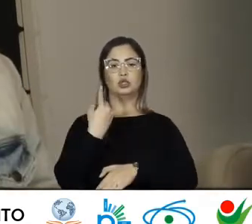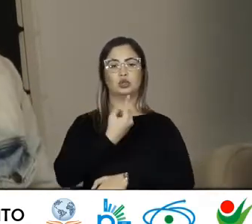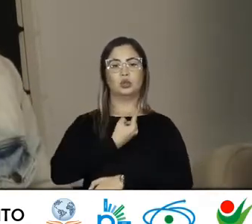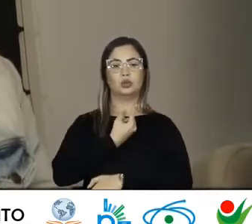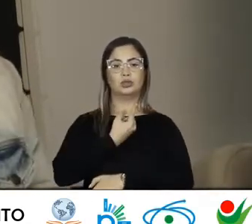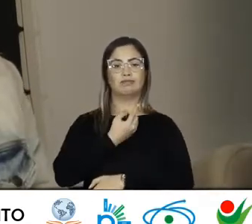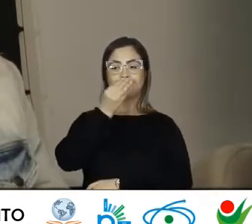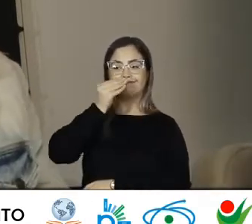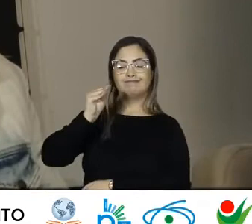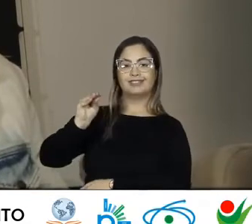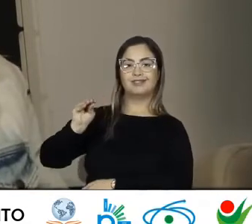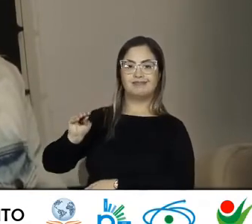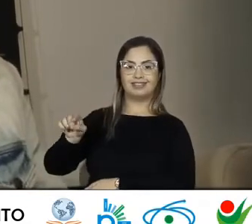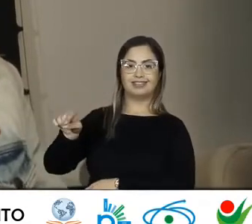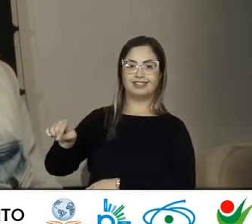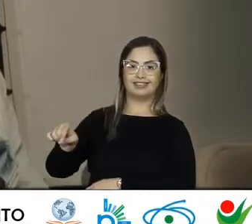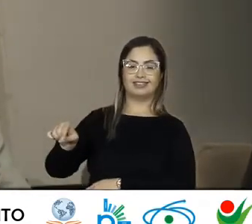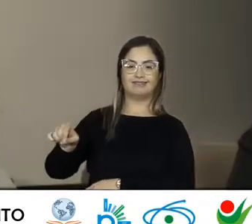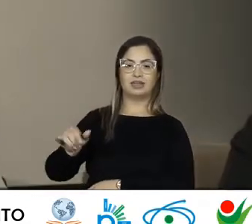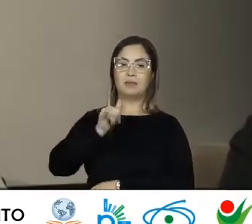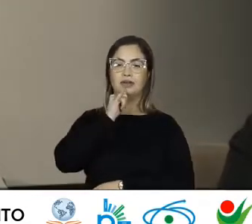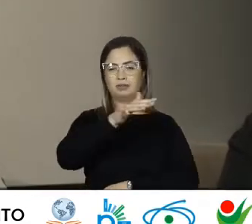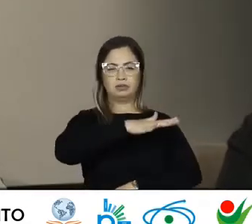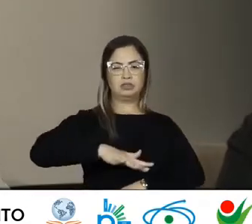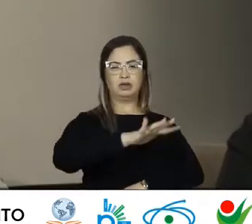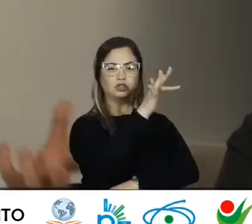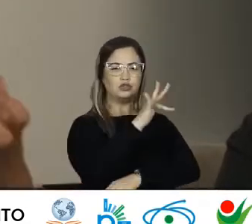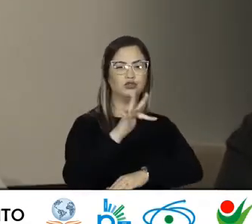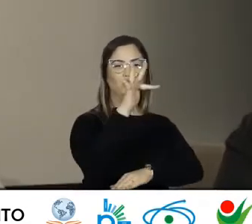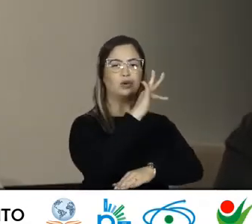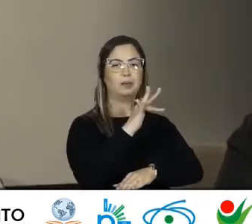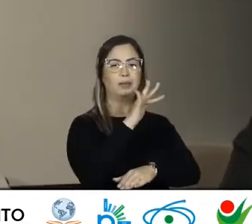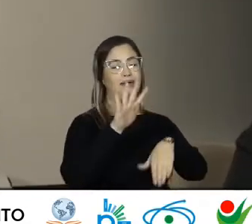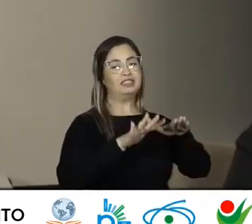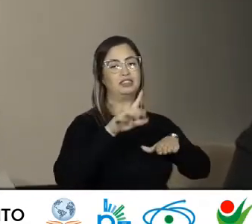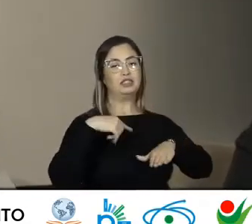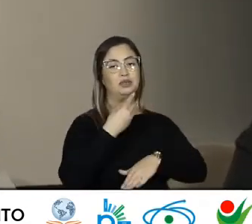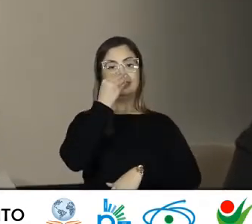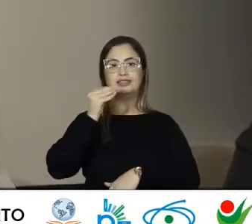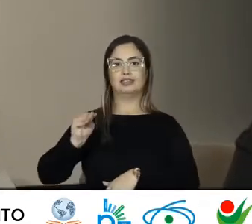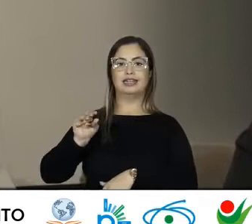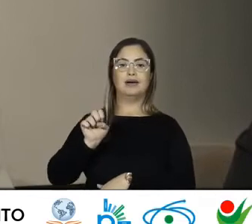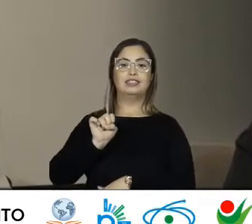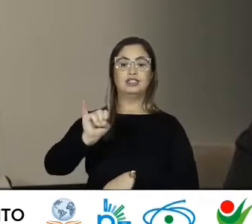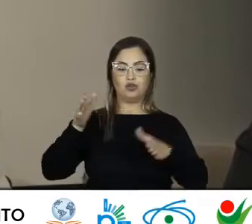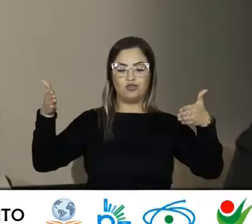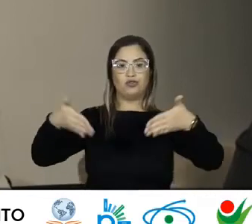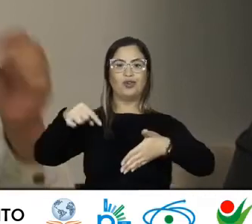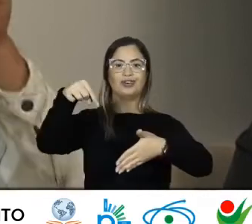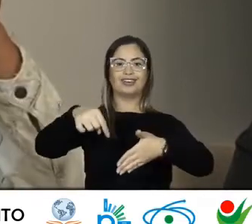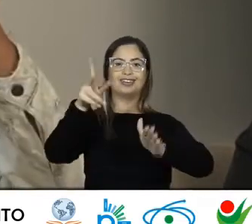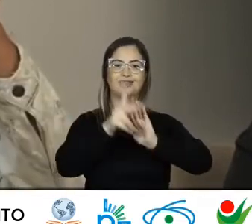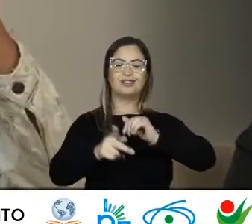De diferentes Espaços Formativos Quando se traz Ela para o centro Do debate De um programa De pós